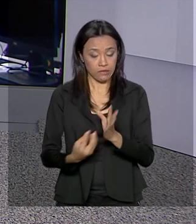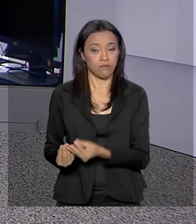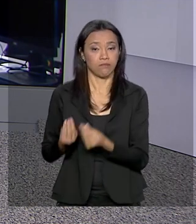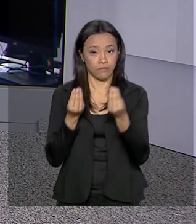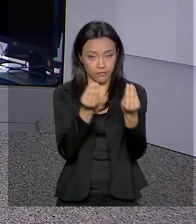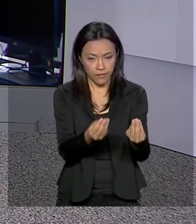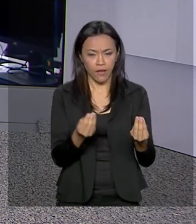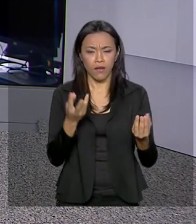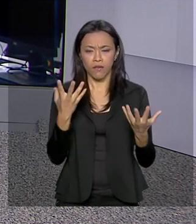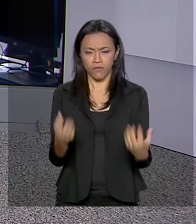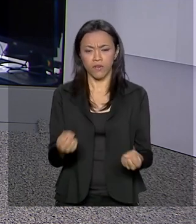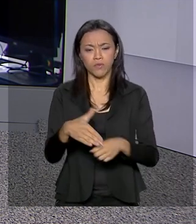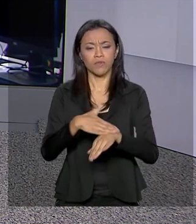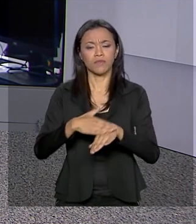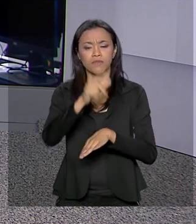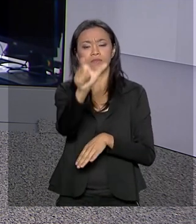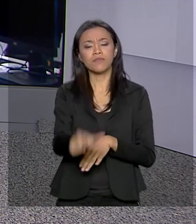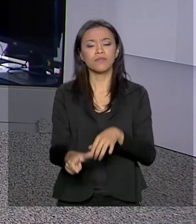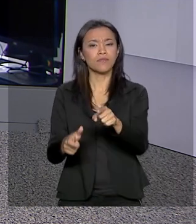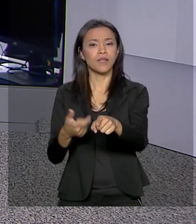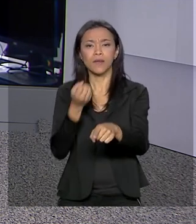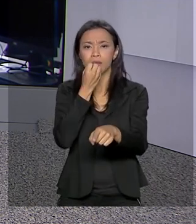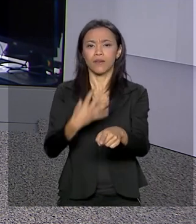Ferraz. Olá Ricardo, bom dia.